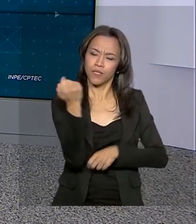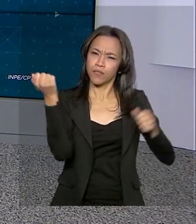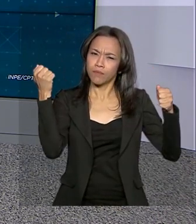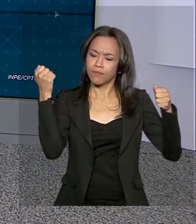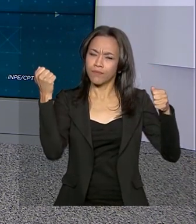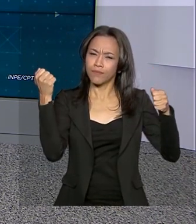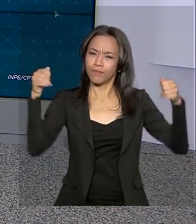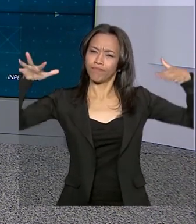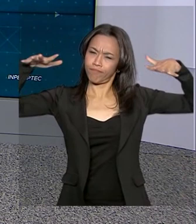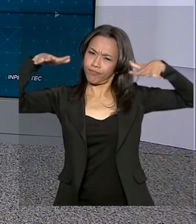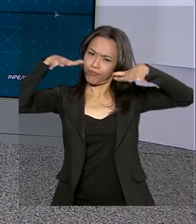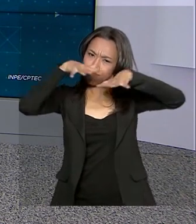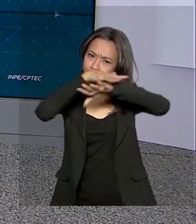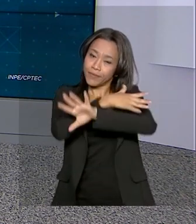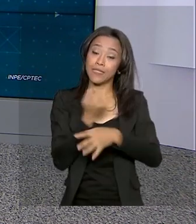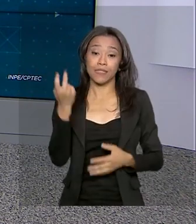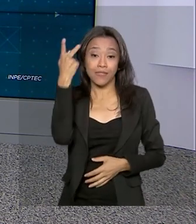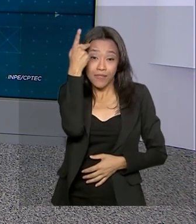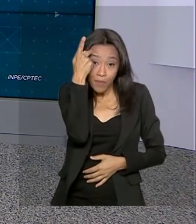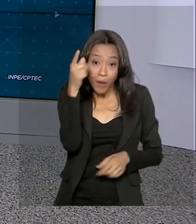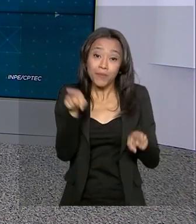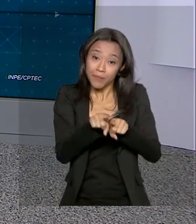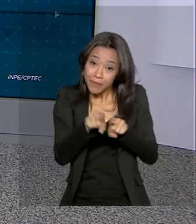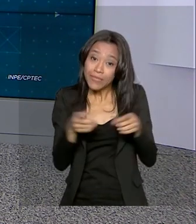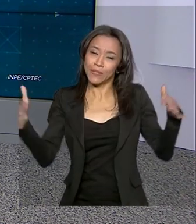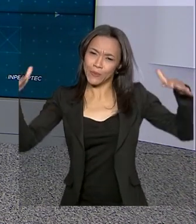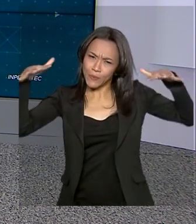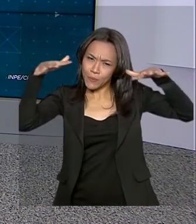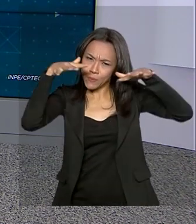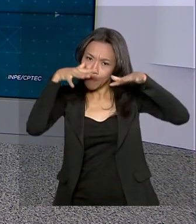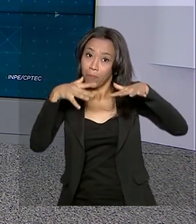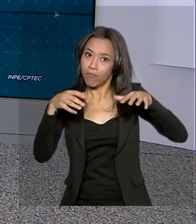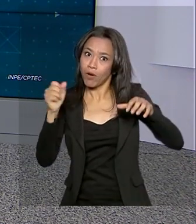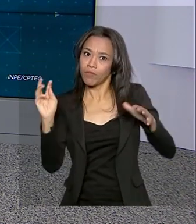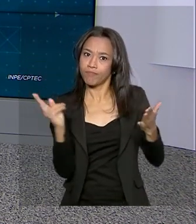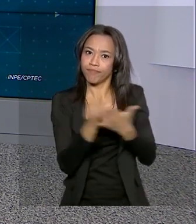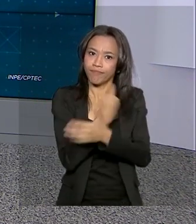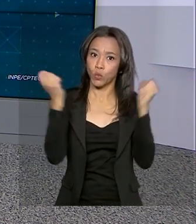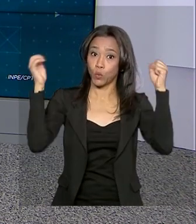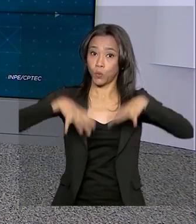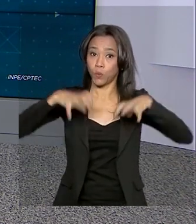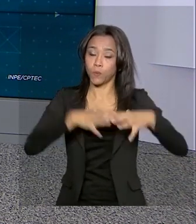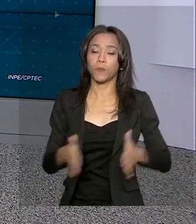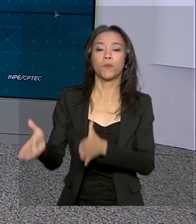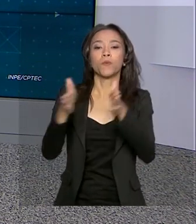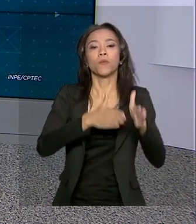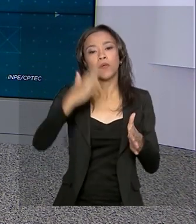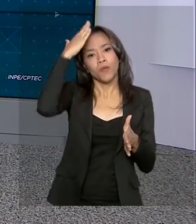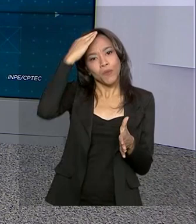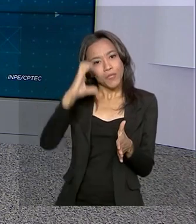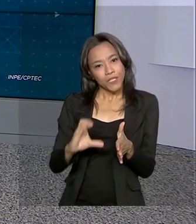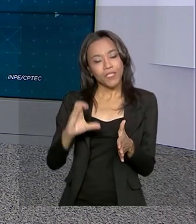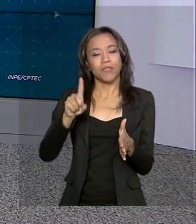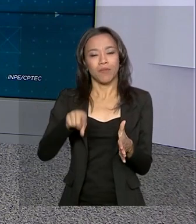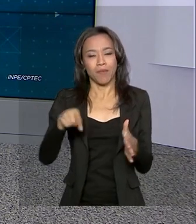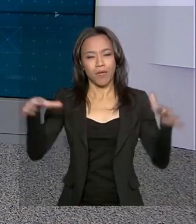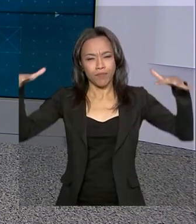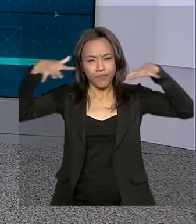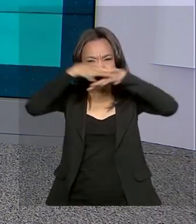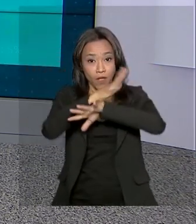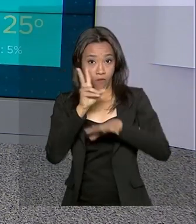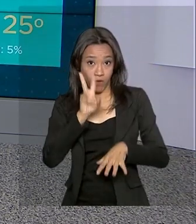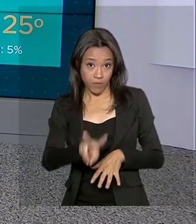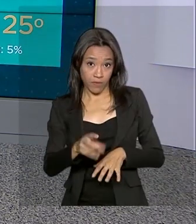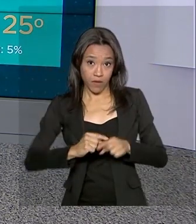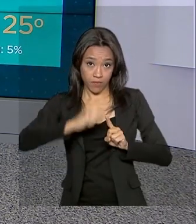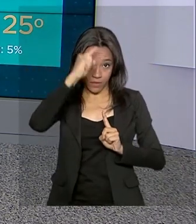parcialmente nublado. E em São Paulo, tempo nublado e com possibilidade de chuva. Em Curitiba, céu parcialmente nublado. Vamos às